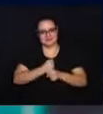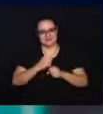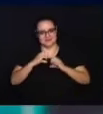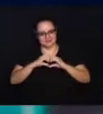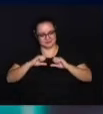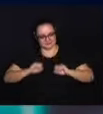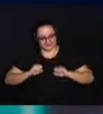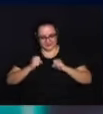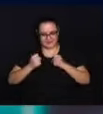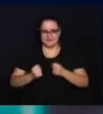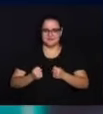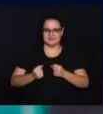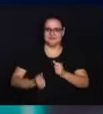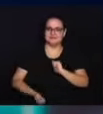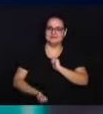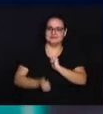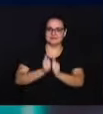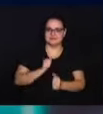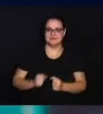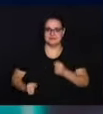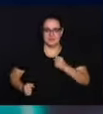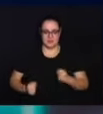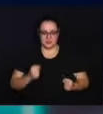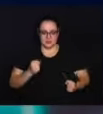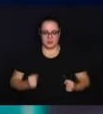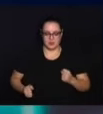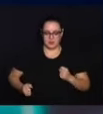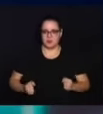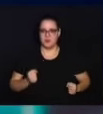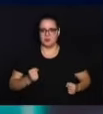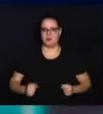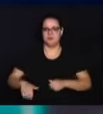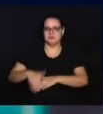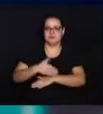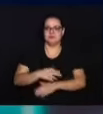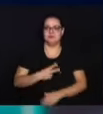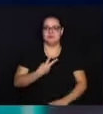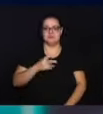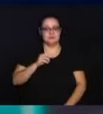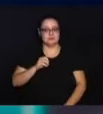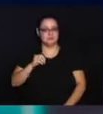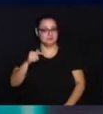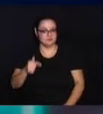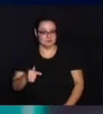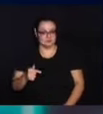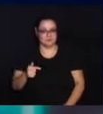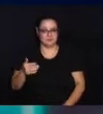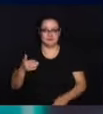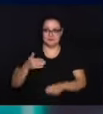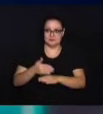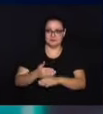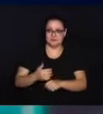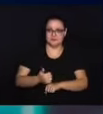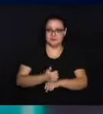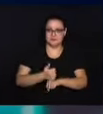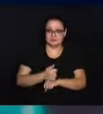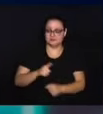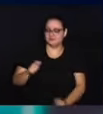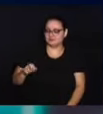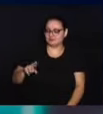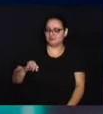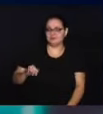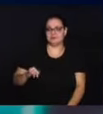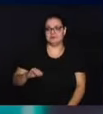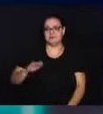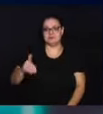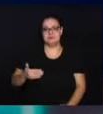de amor e dedicação ao esporte de corrida de rua. E em 2007, entrou na profissão de gari,